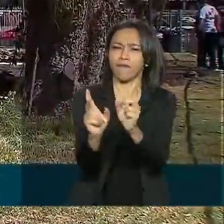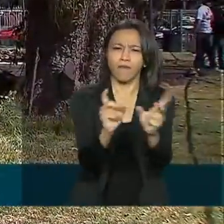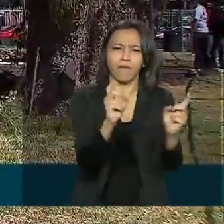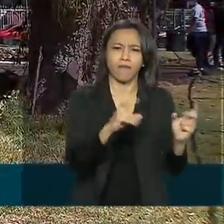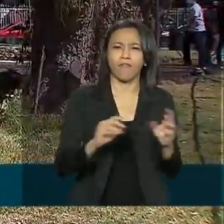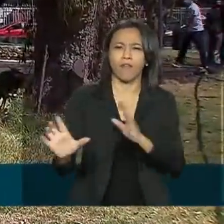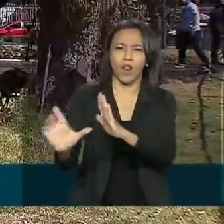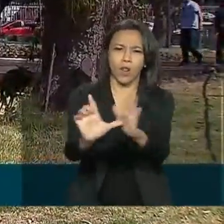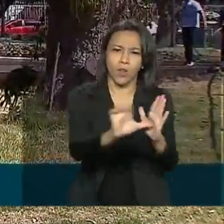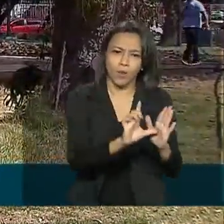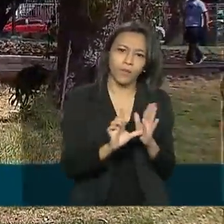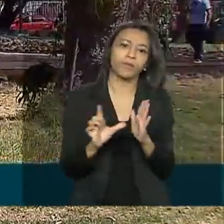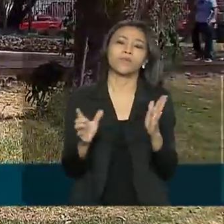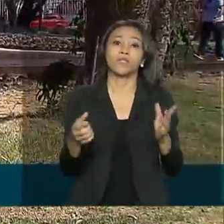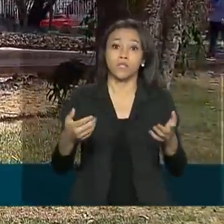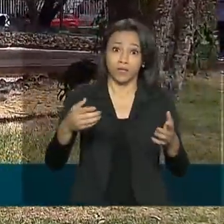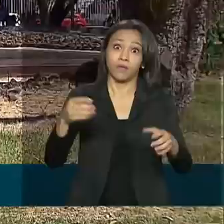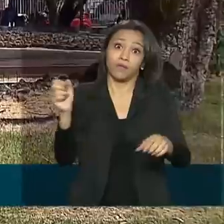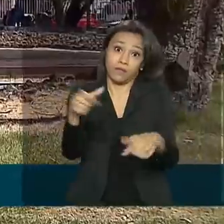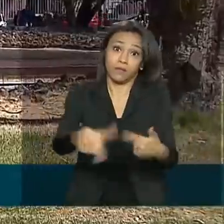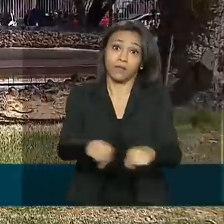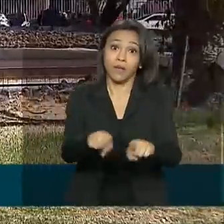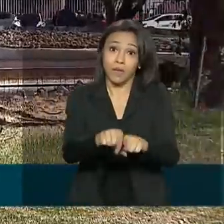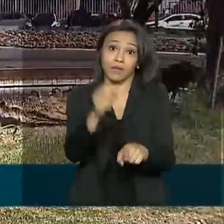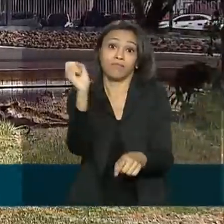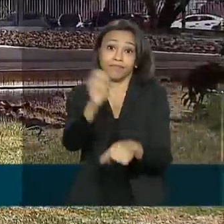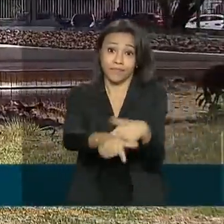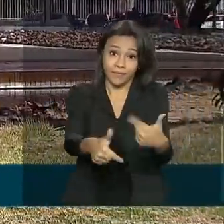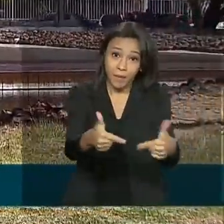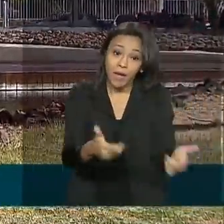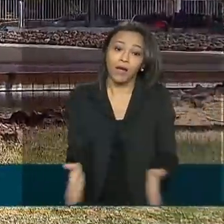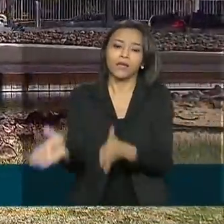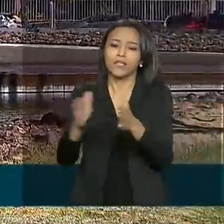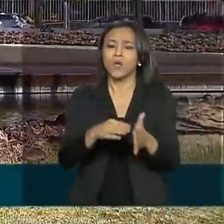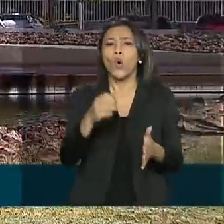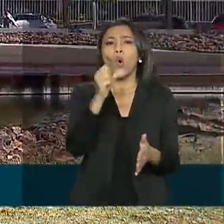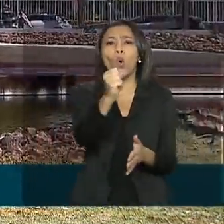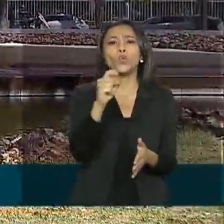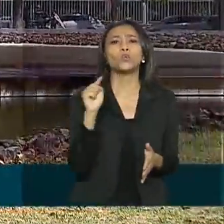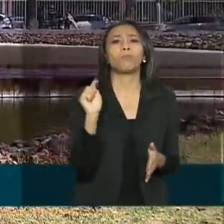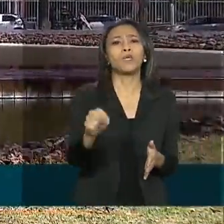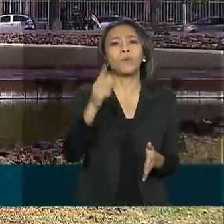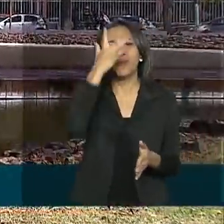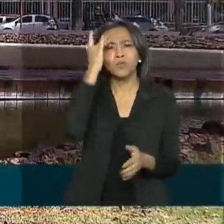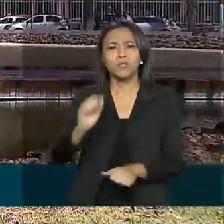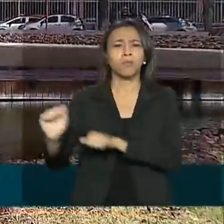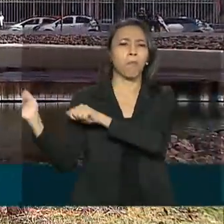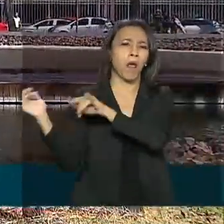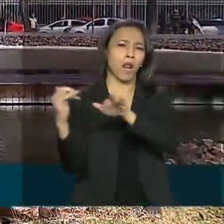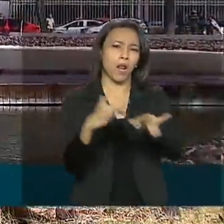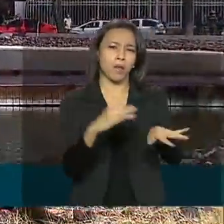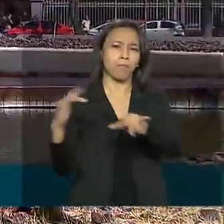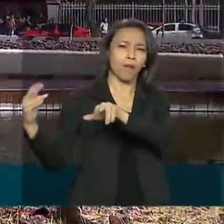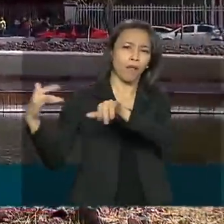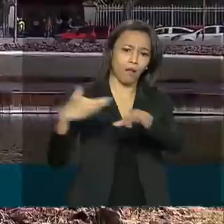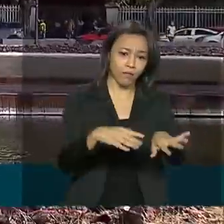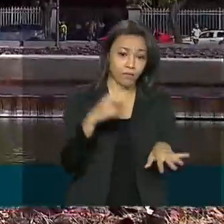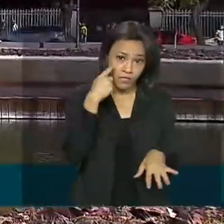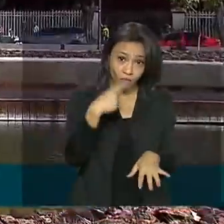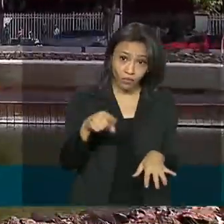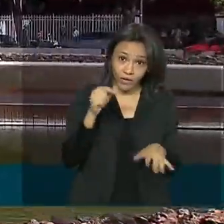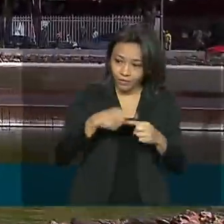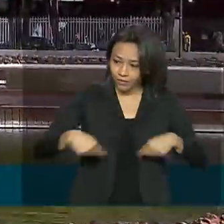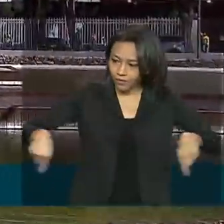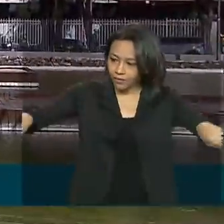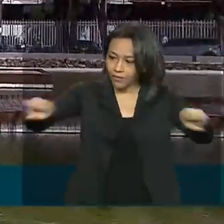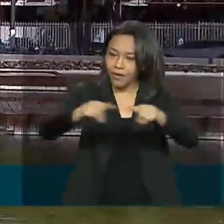expectativa é que cerca de 8 mil pessoas passem por aqui todos os dias. Além desse lago que você acompanha aqui nas imagens,